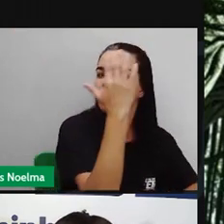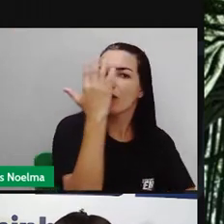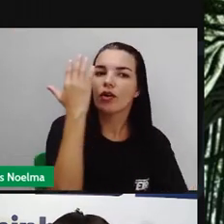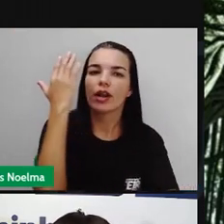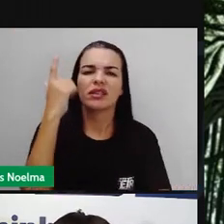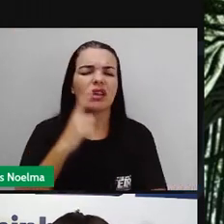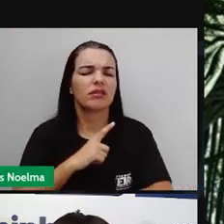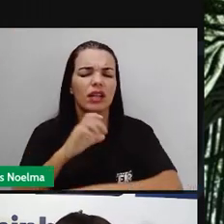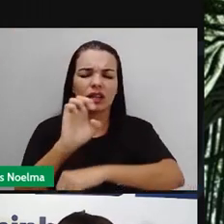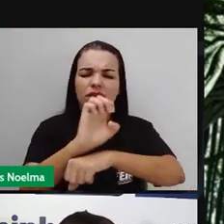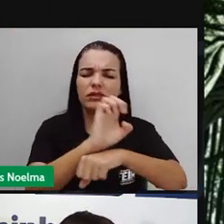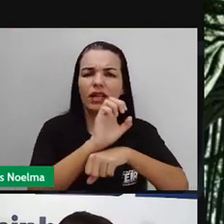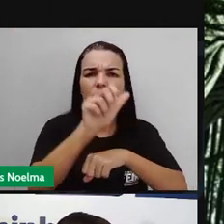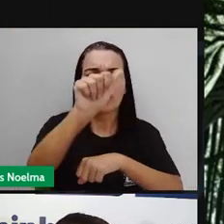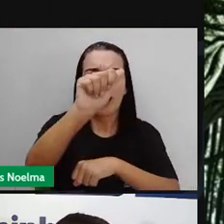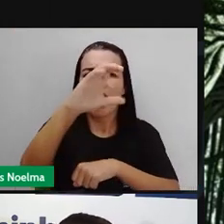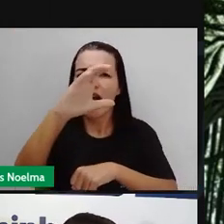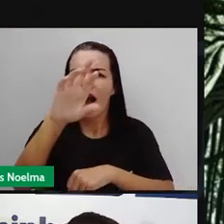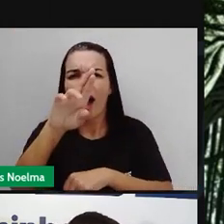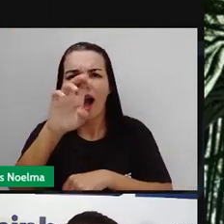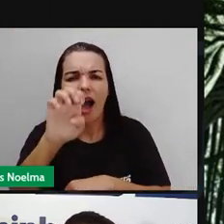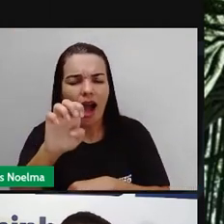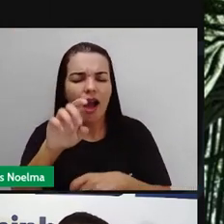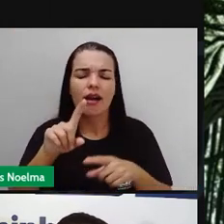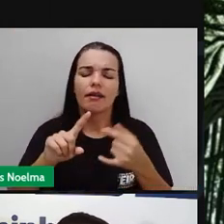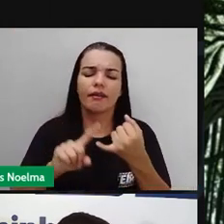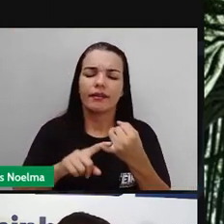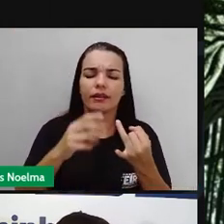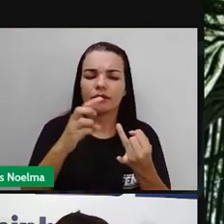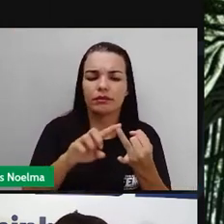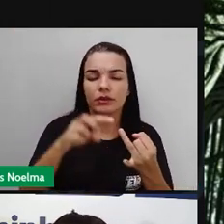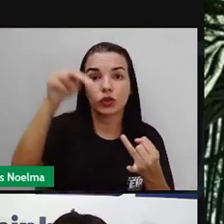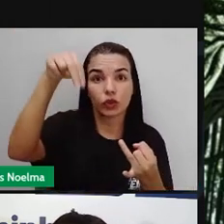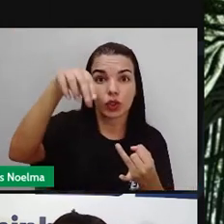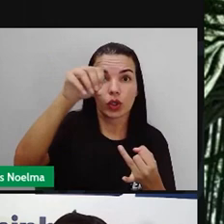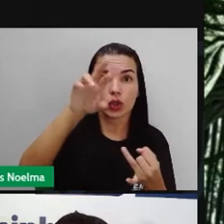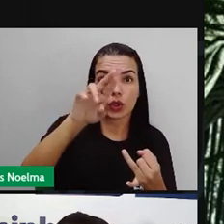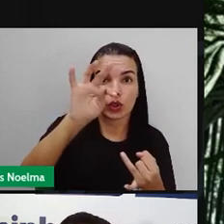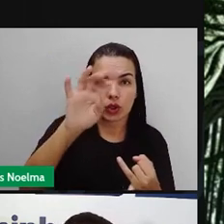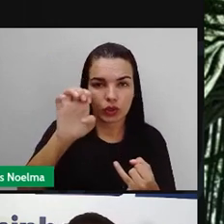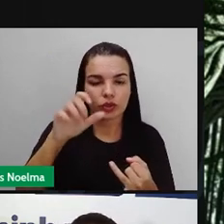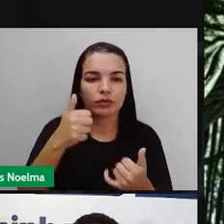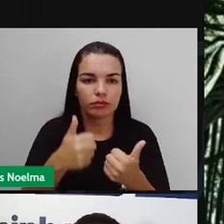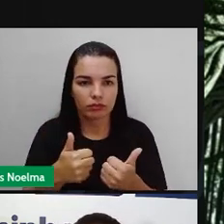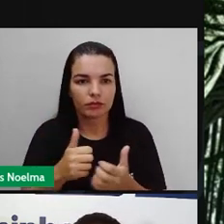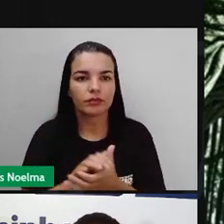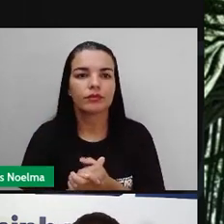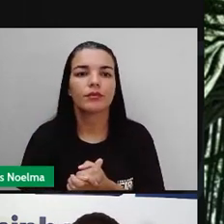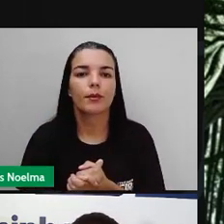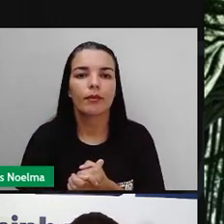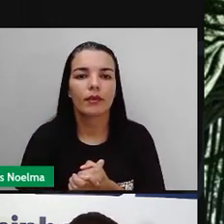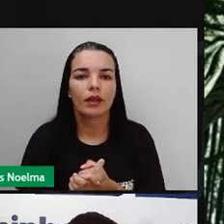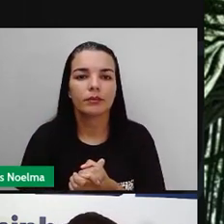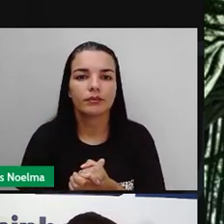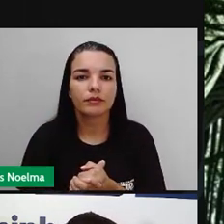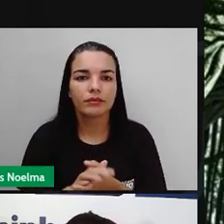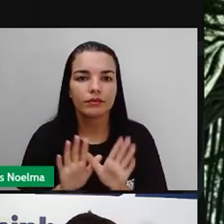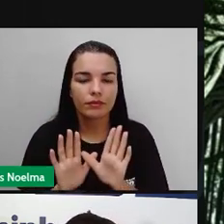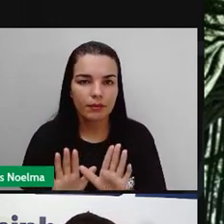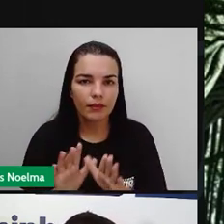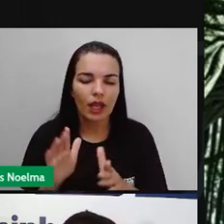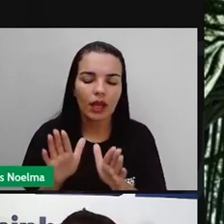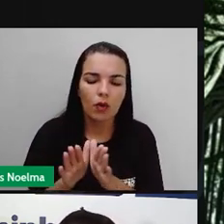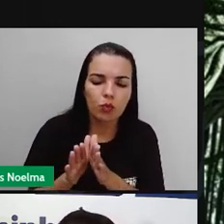pegar, no caso dessa floresta, ela pega ali os Estados do Norte, certo? Quais problemas ambientais